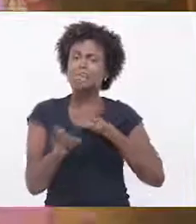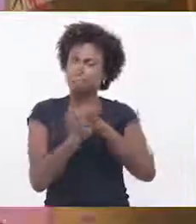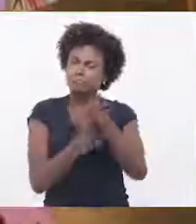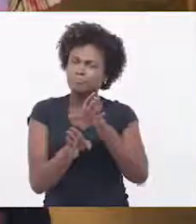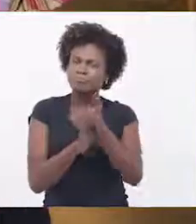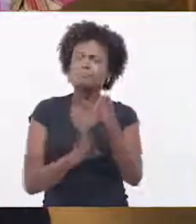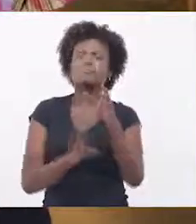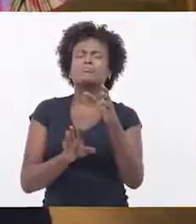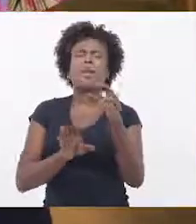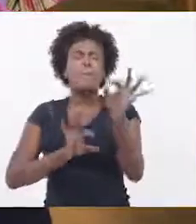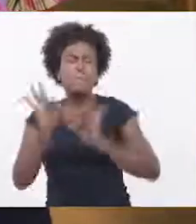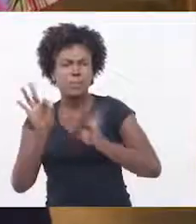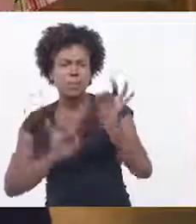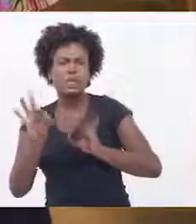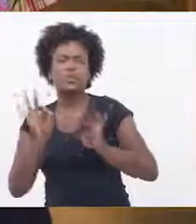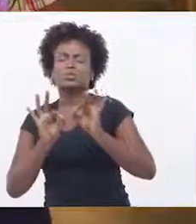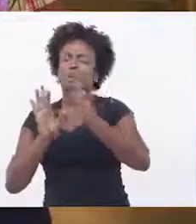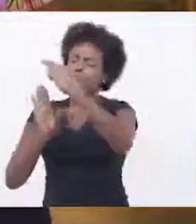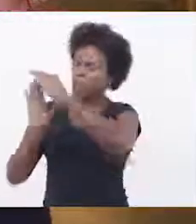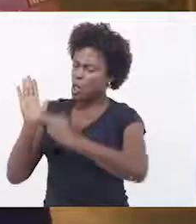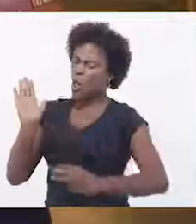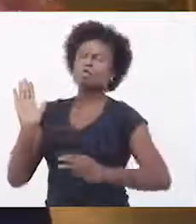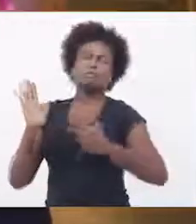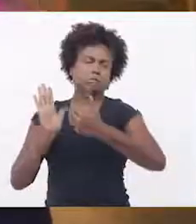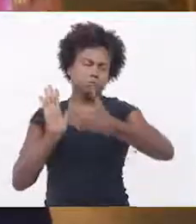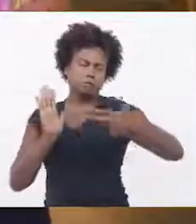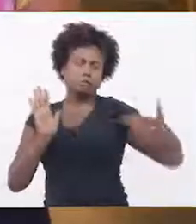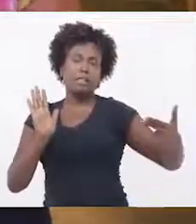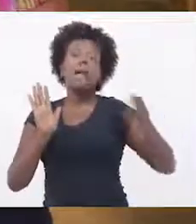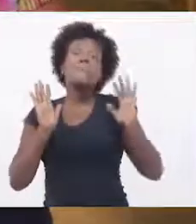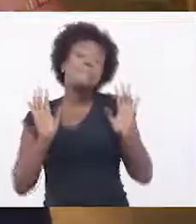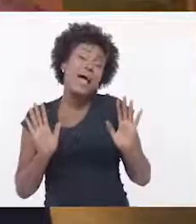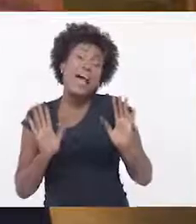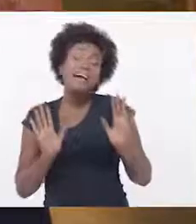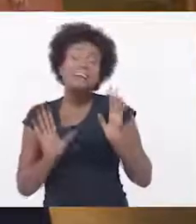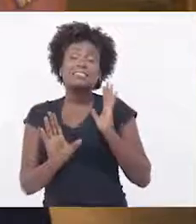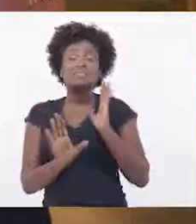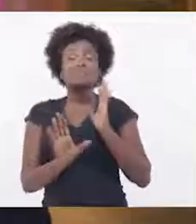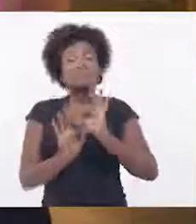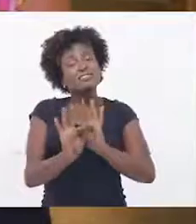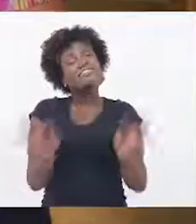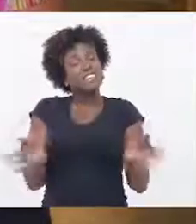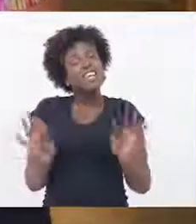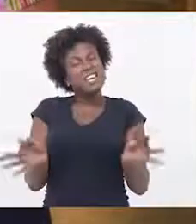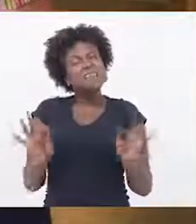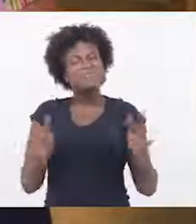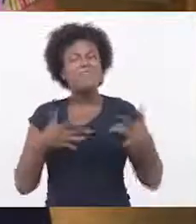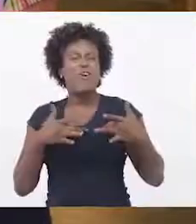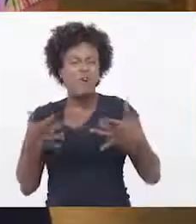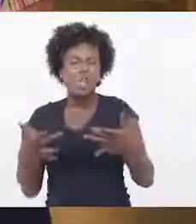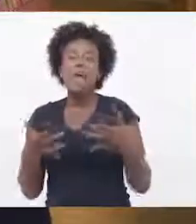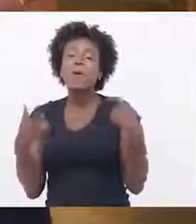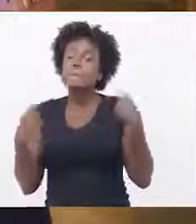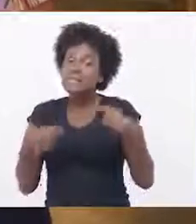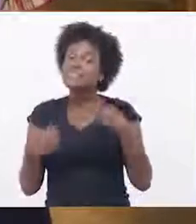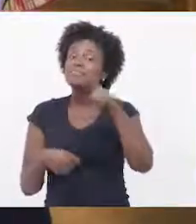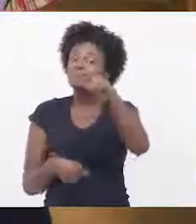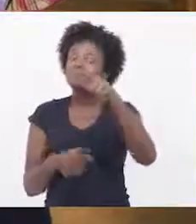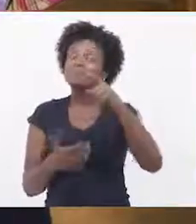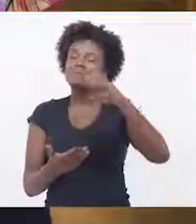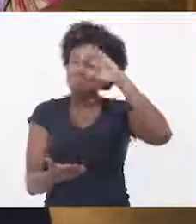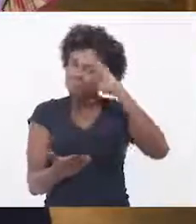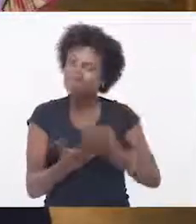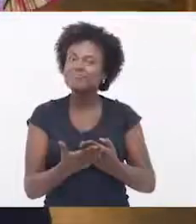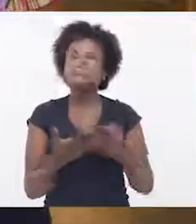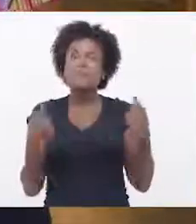tudo isso num documento para vocês verem, mas é importante falar que a gente dá muita dica, a gente tem muitos processos e metodologias, mas é muito simples